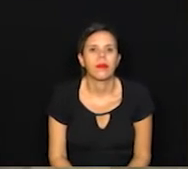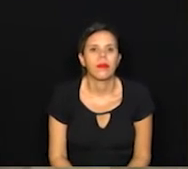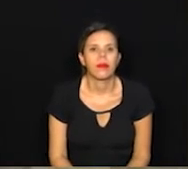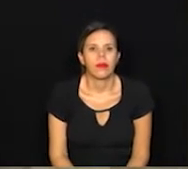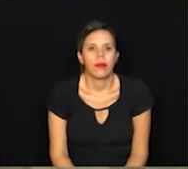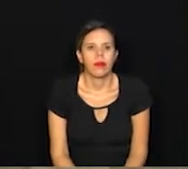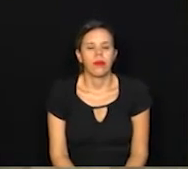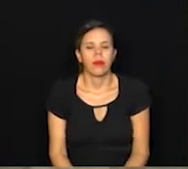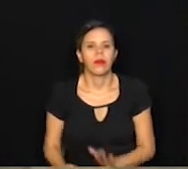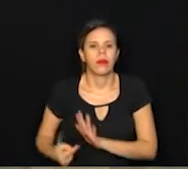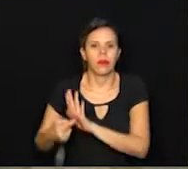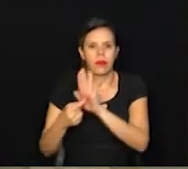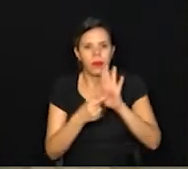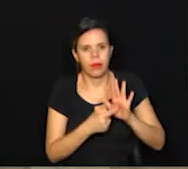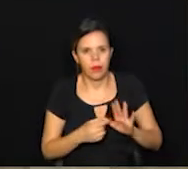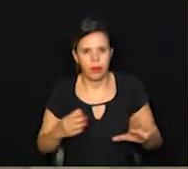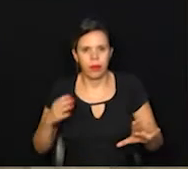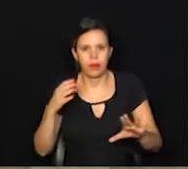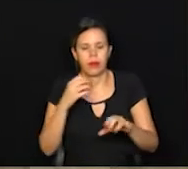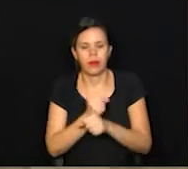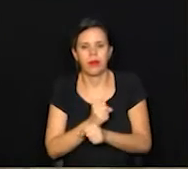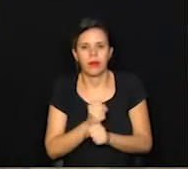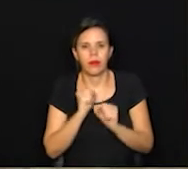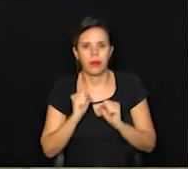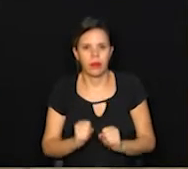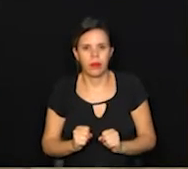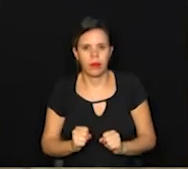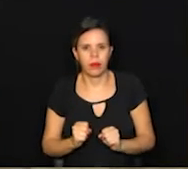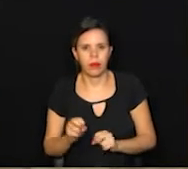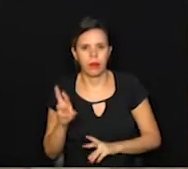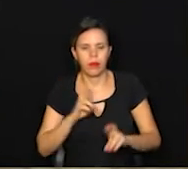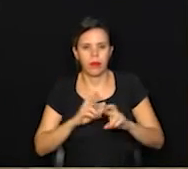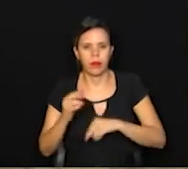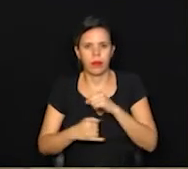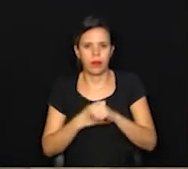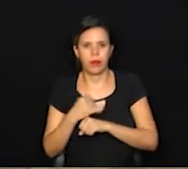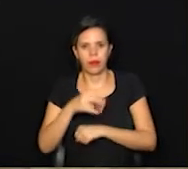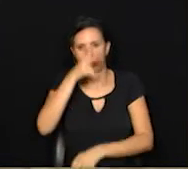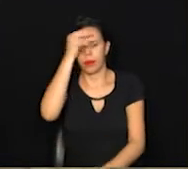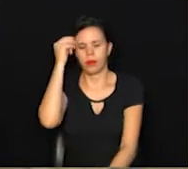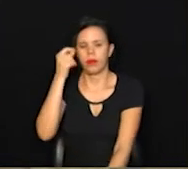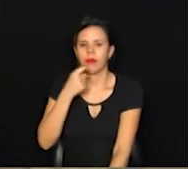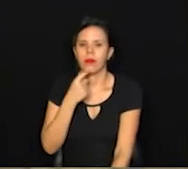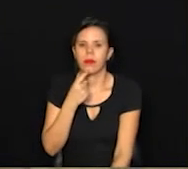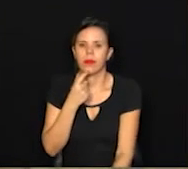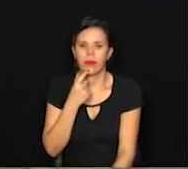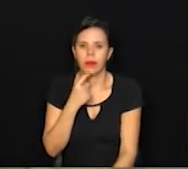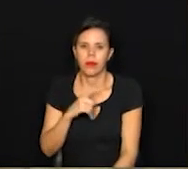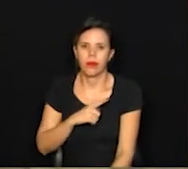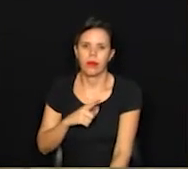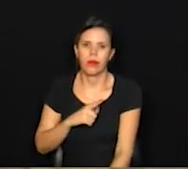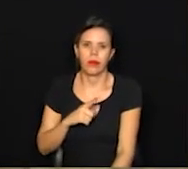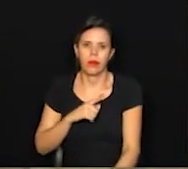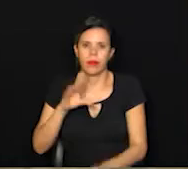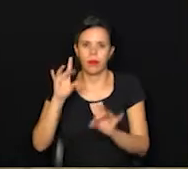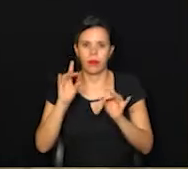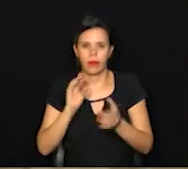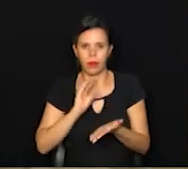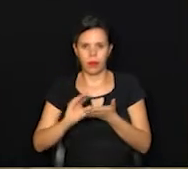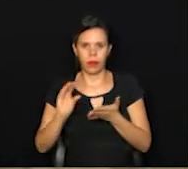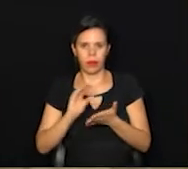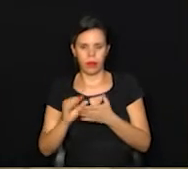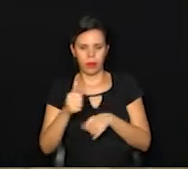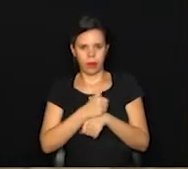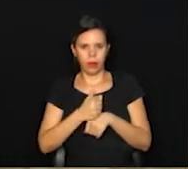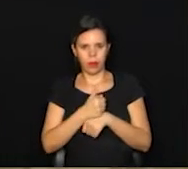E a apresentação completa pode ser aí conferida no site da Prefeitura de Campinas, que tem detalhado o investimento em